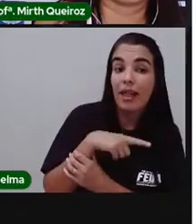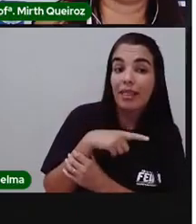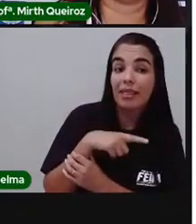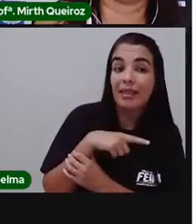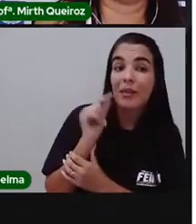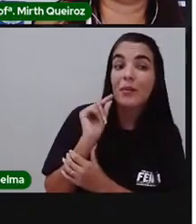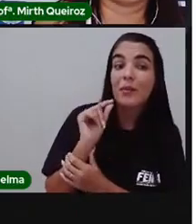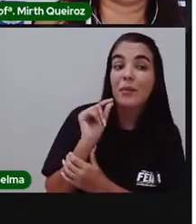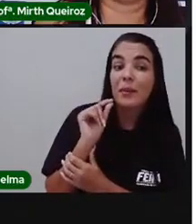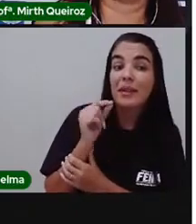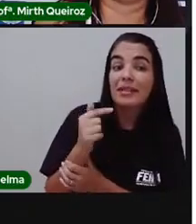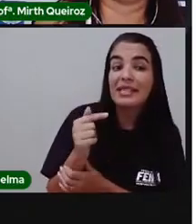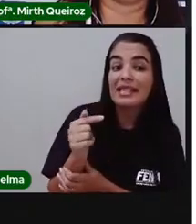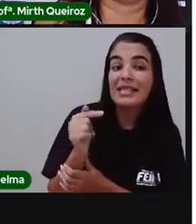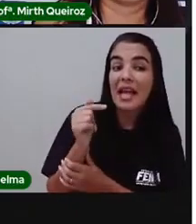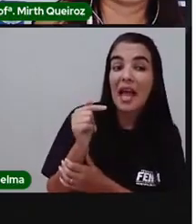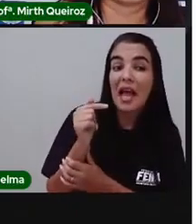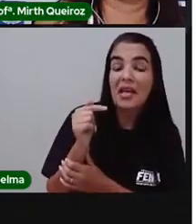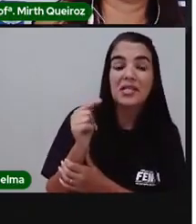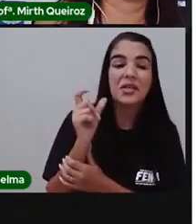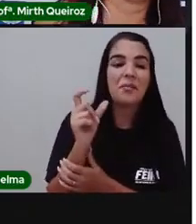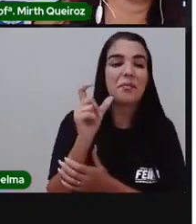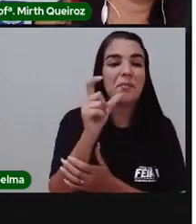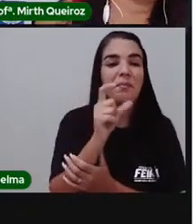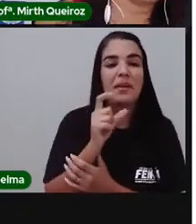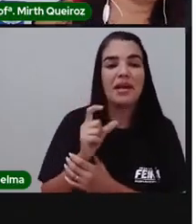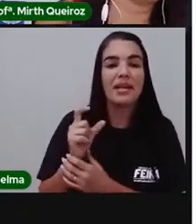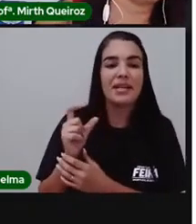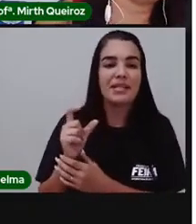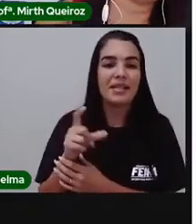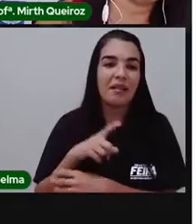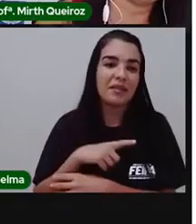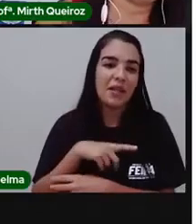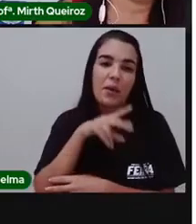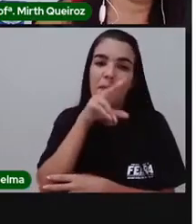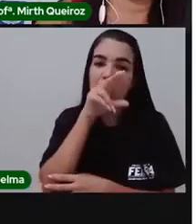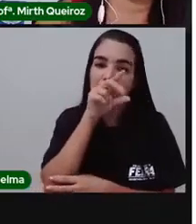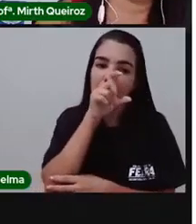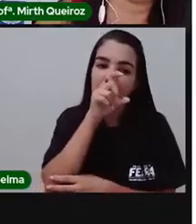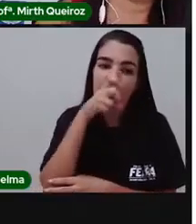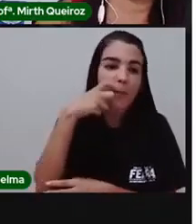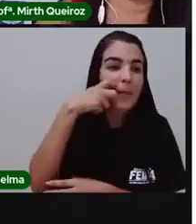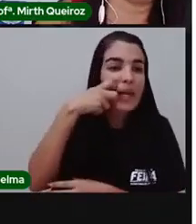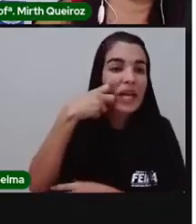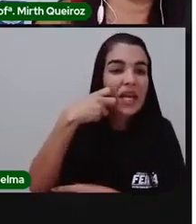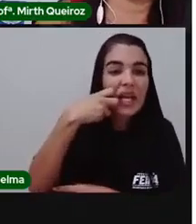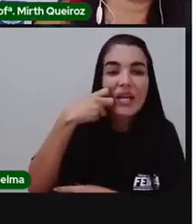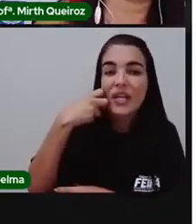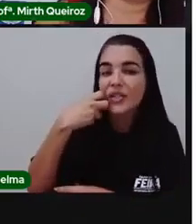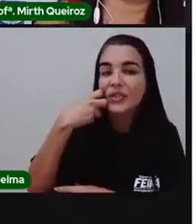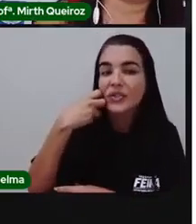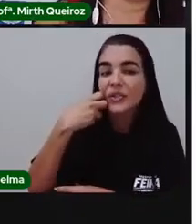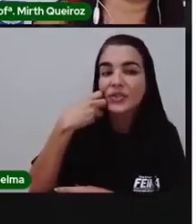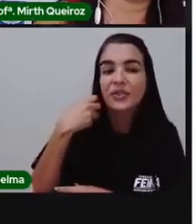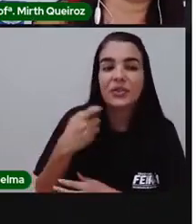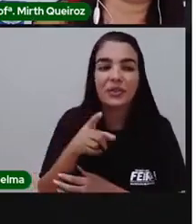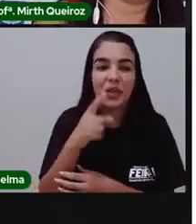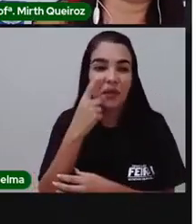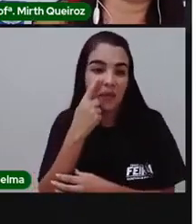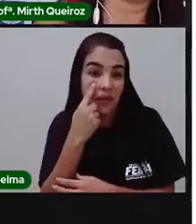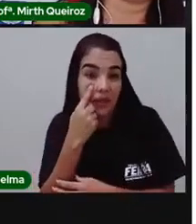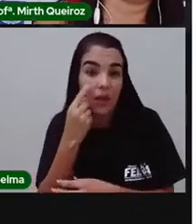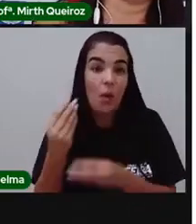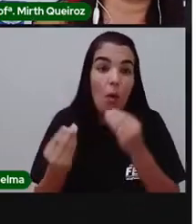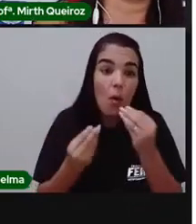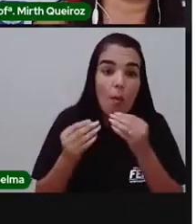as peças que são formadas no tangrã. Aqui nós temos um peixinho. Olha como foi organizado, onde estão os triângulos, onde